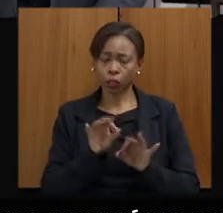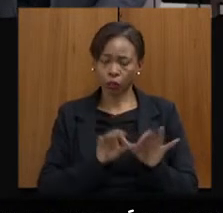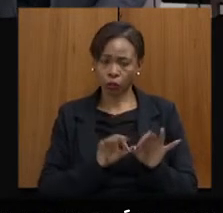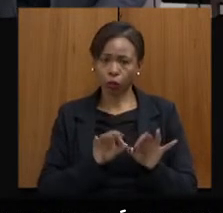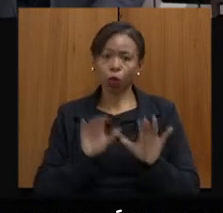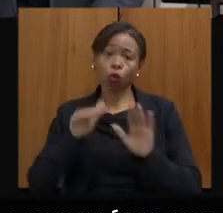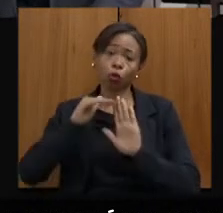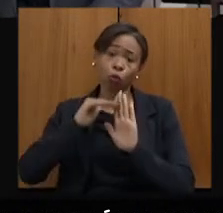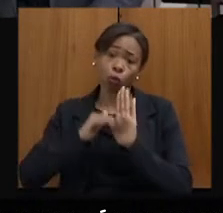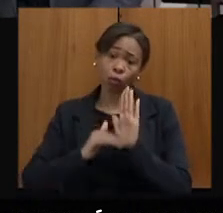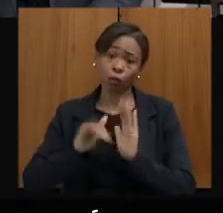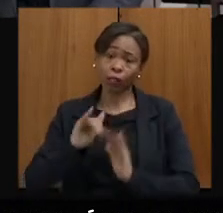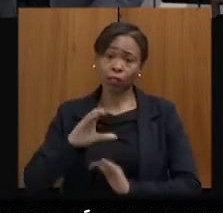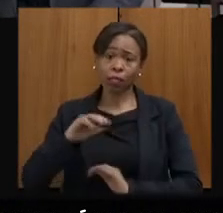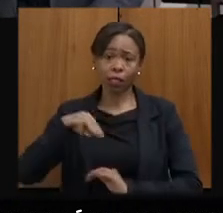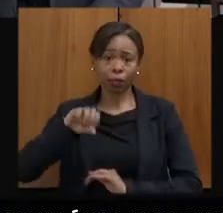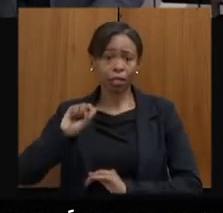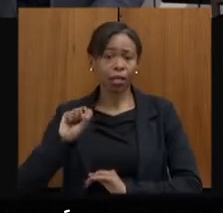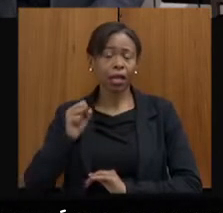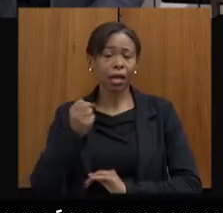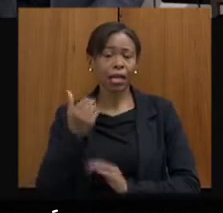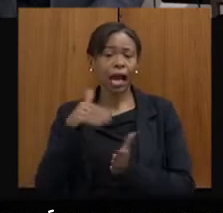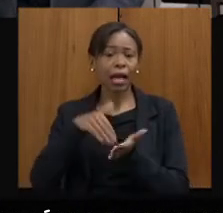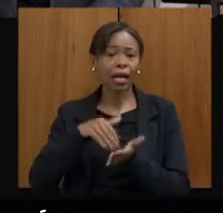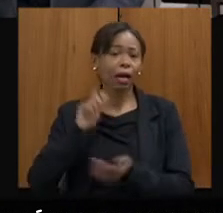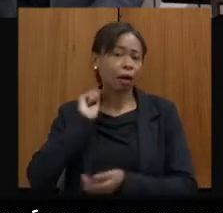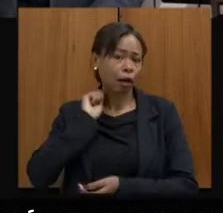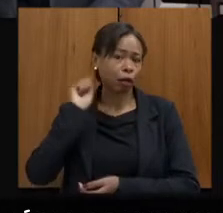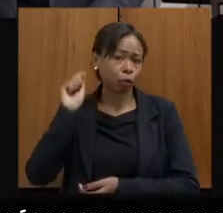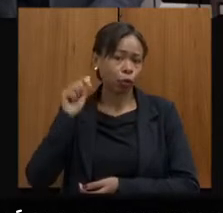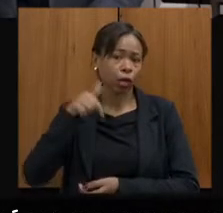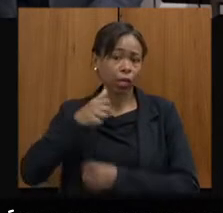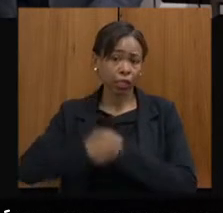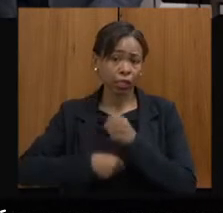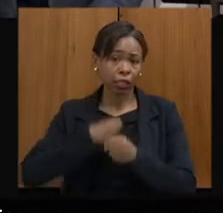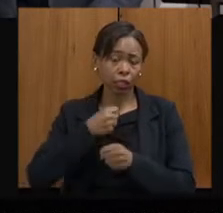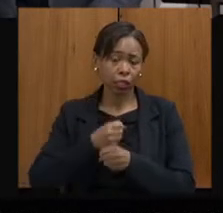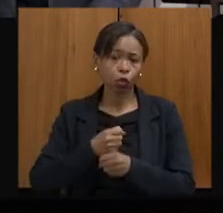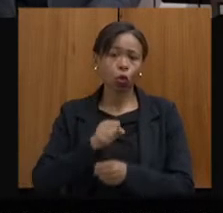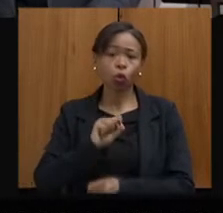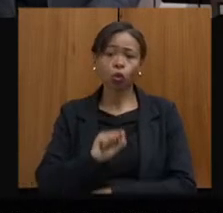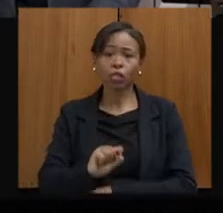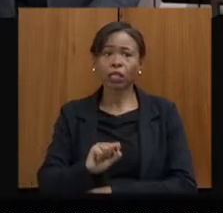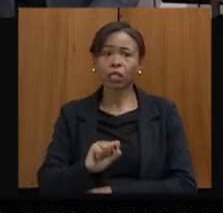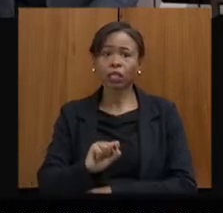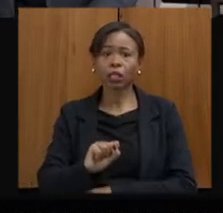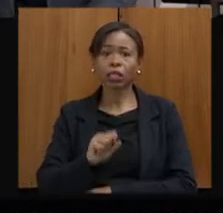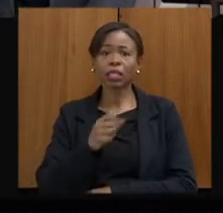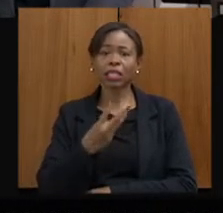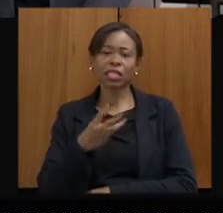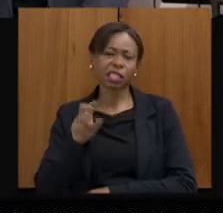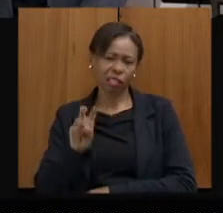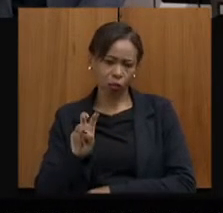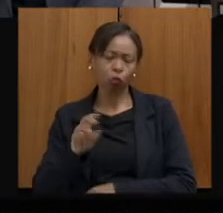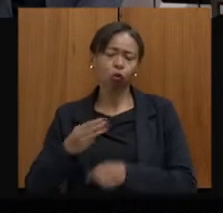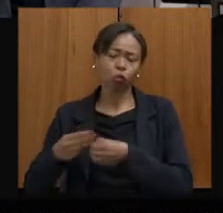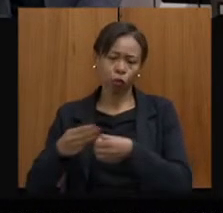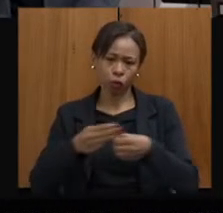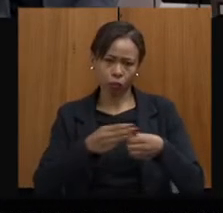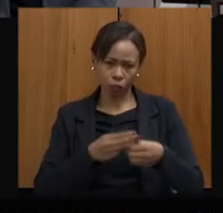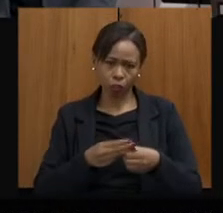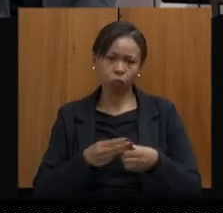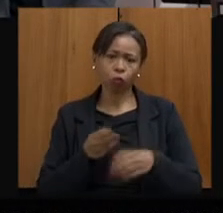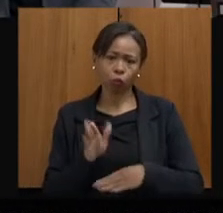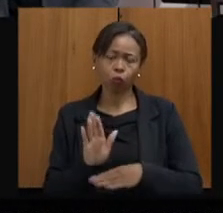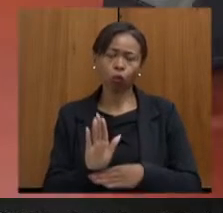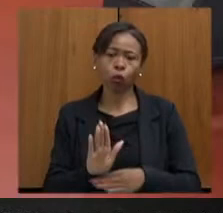dados até abril. Neste ano serão atendidos 835 municípios. O Instituto do Patrimônio Histórico, este ano,